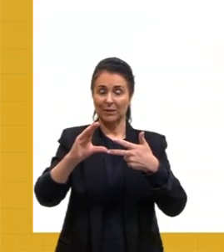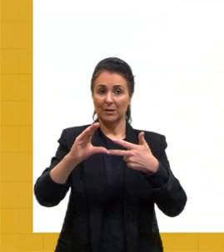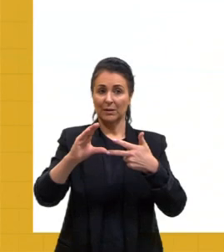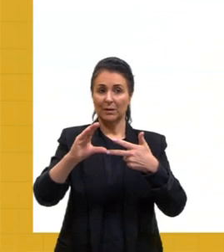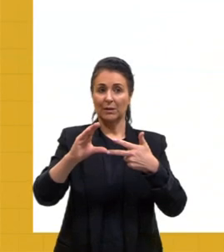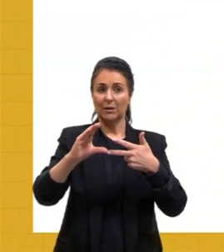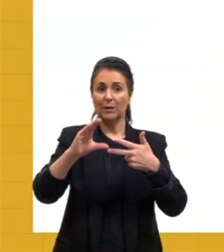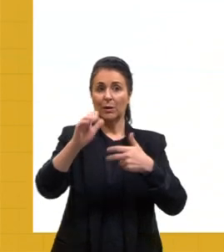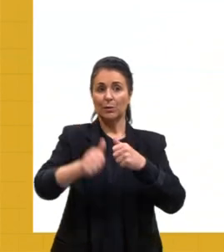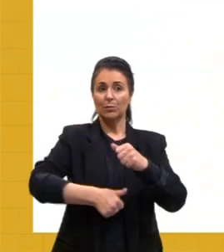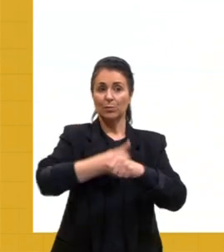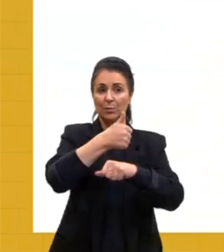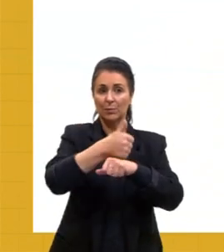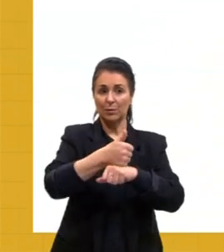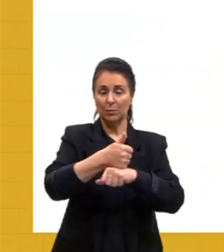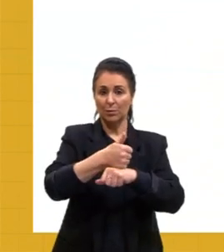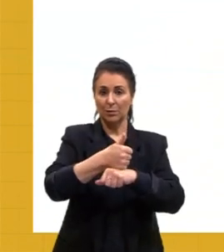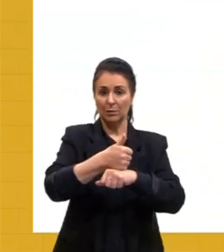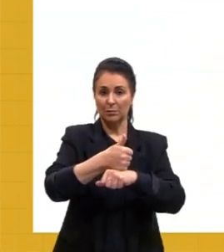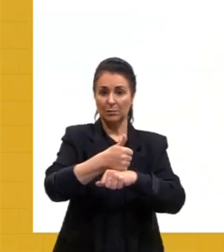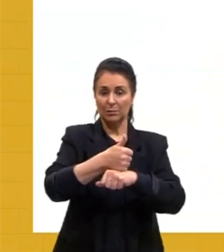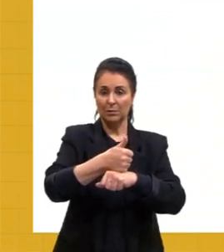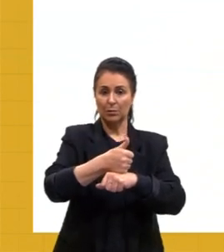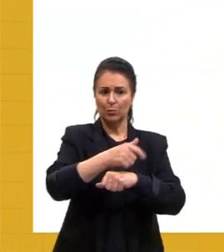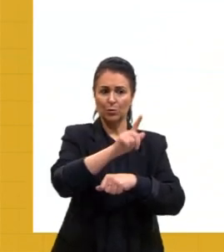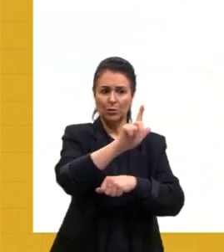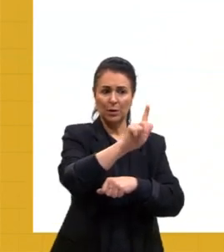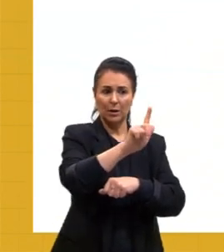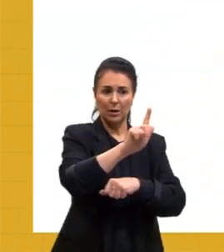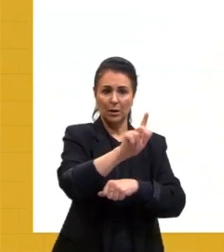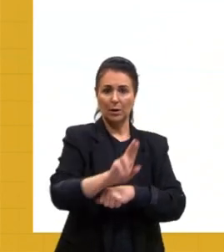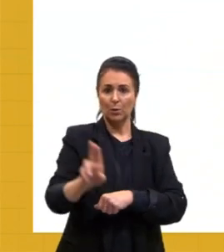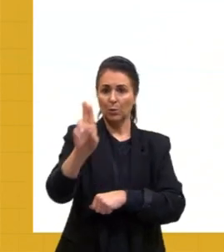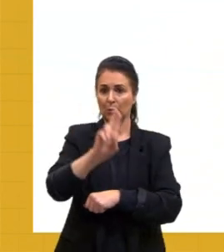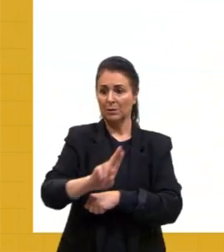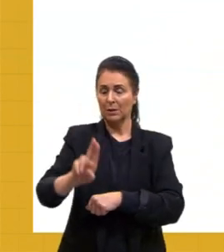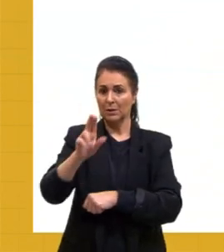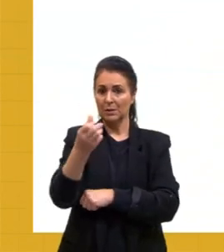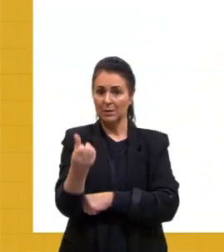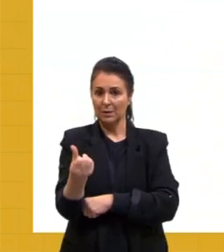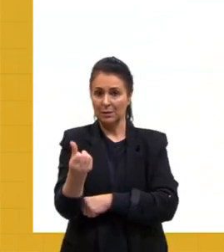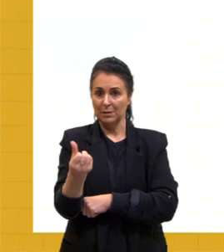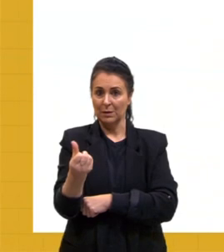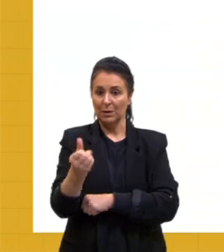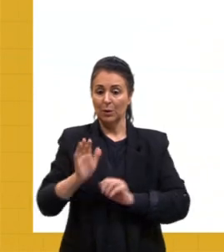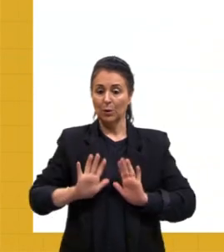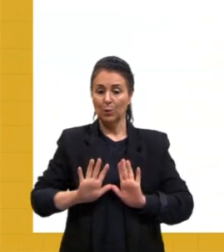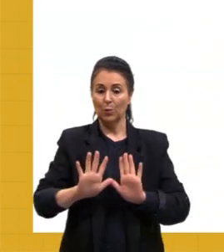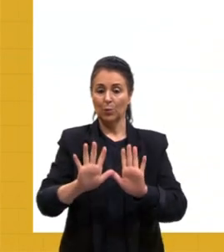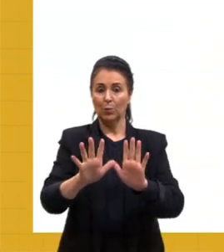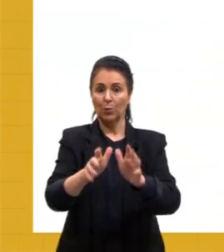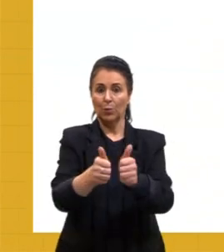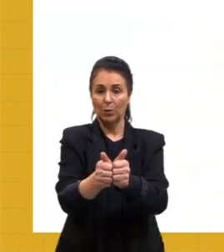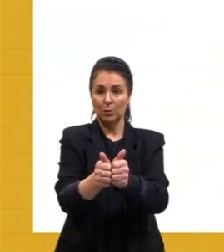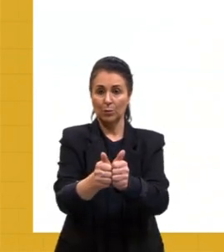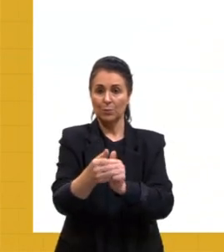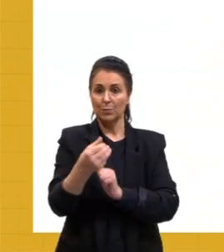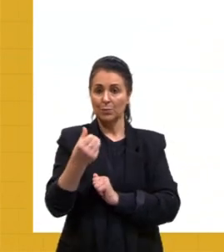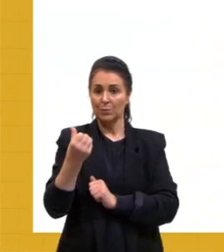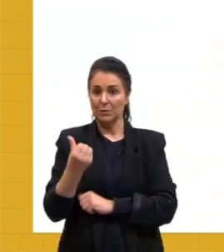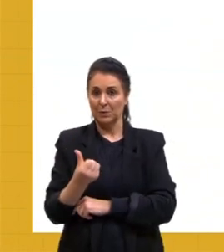Substituição de G por C no códon 6. Vamos lá ver o códon 6.